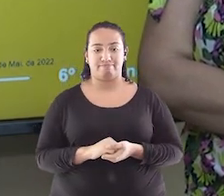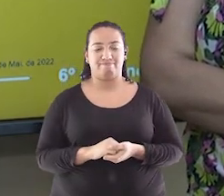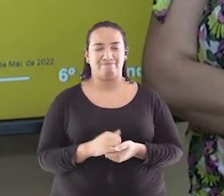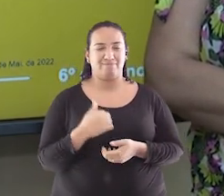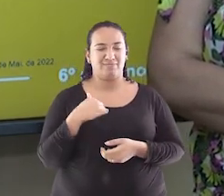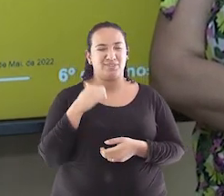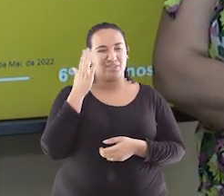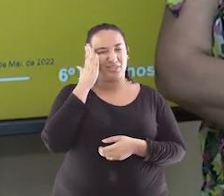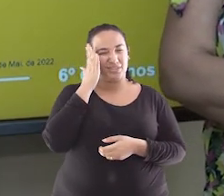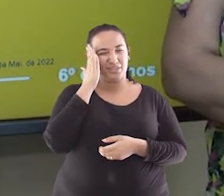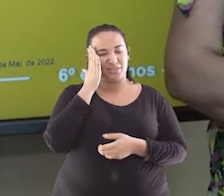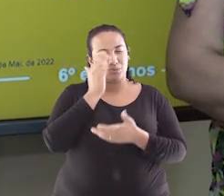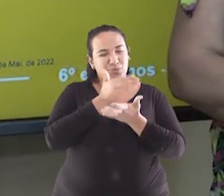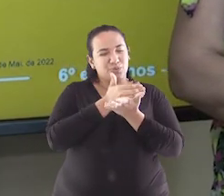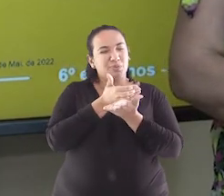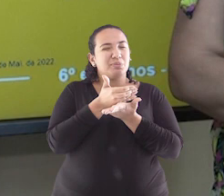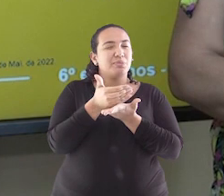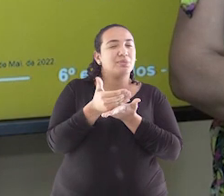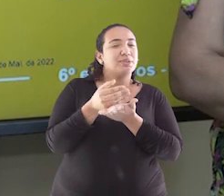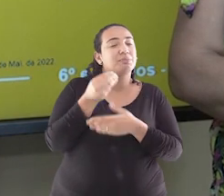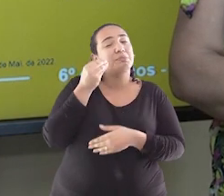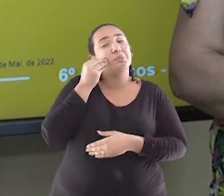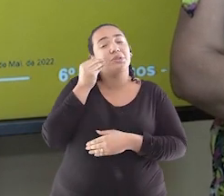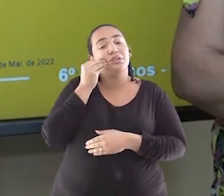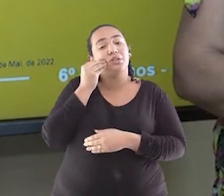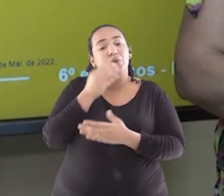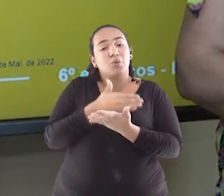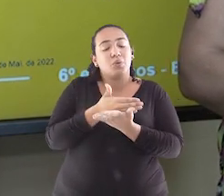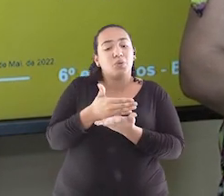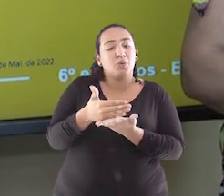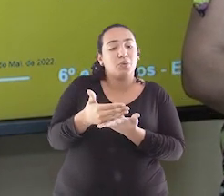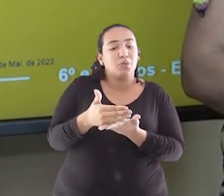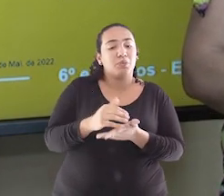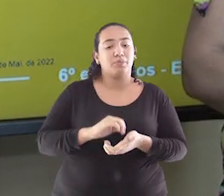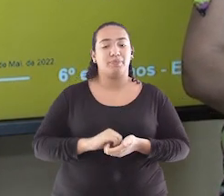pode tentar Qual o comecinho que você sabe? Eu sei o que eu